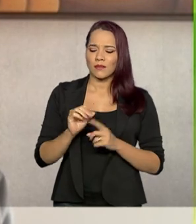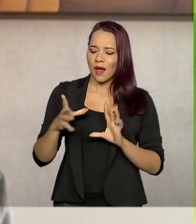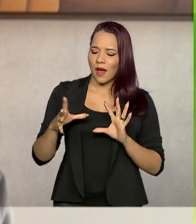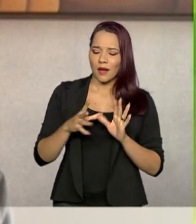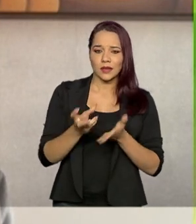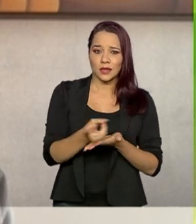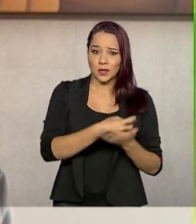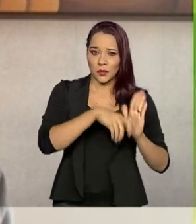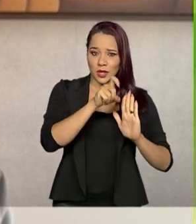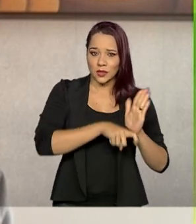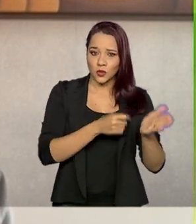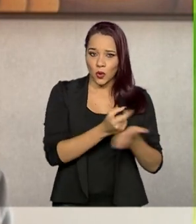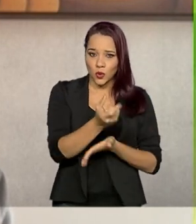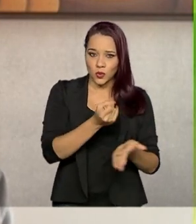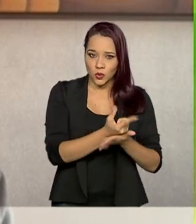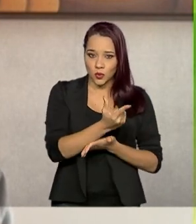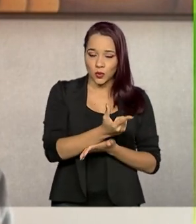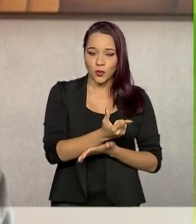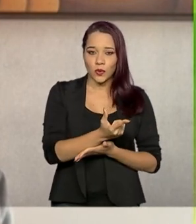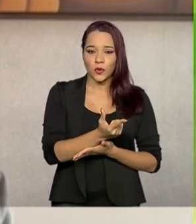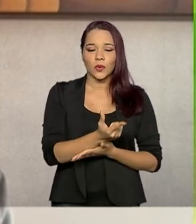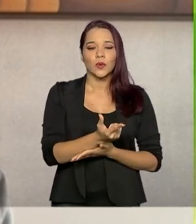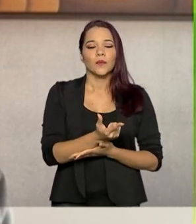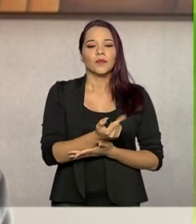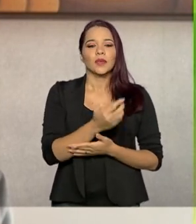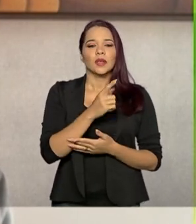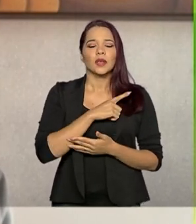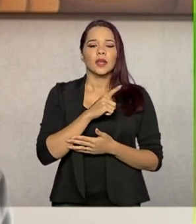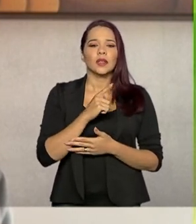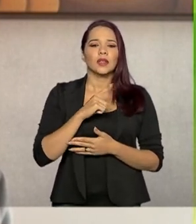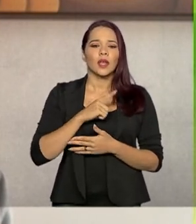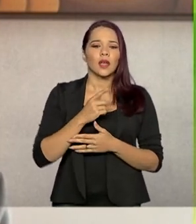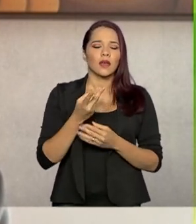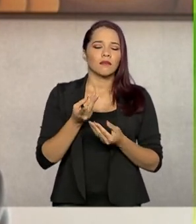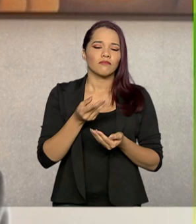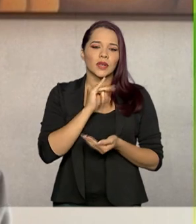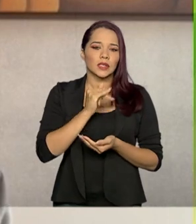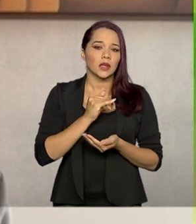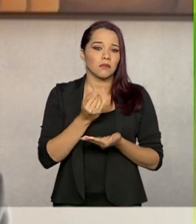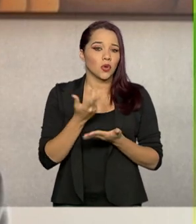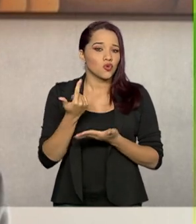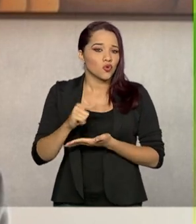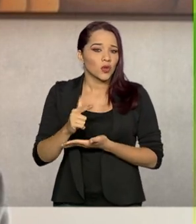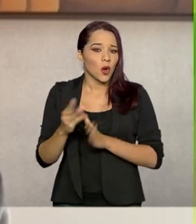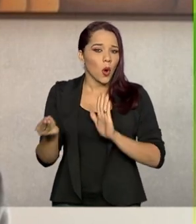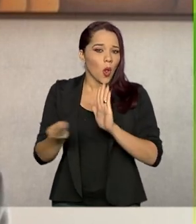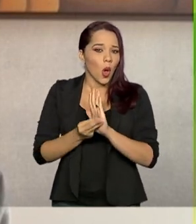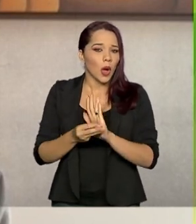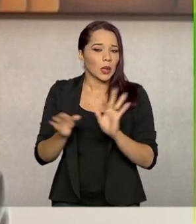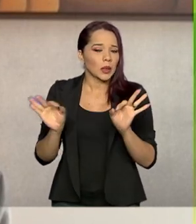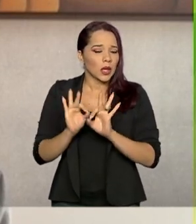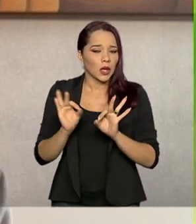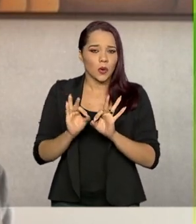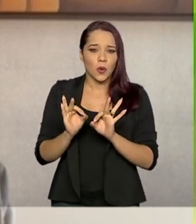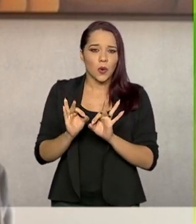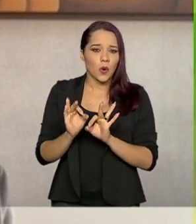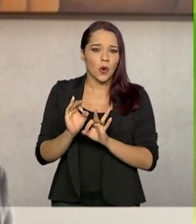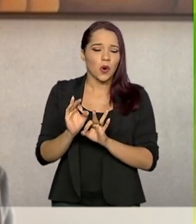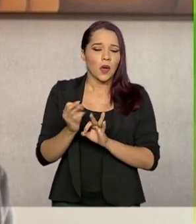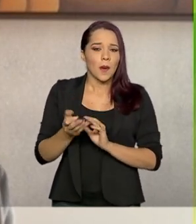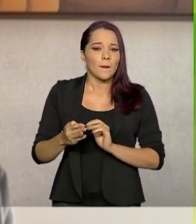tributação do consumo que prevê a ausência absoluta de qualquer benefício fiscal.